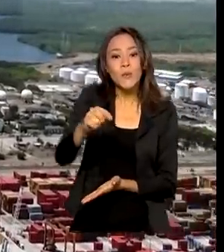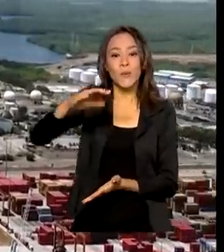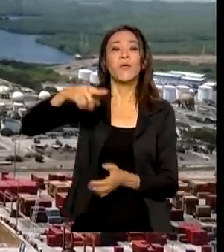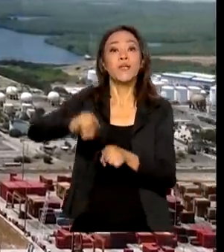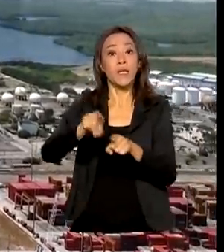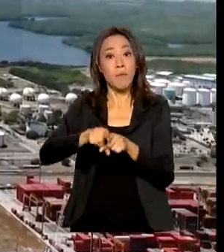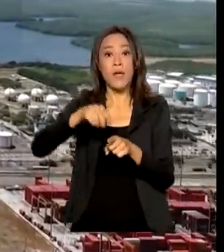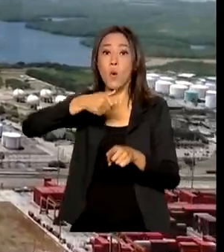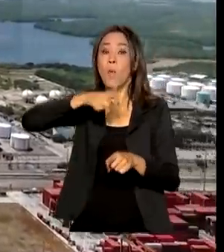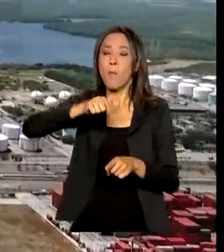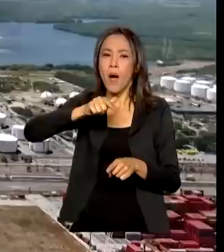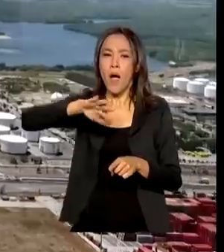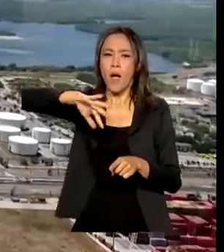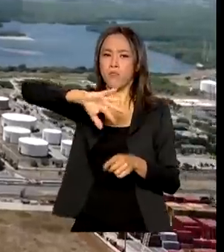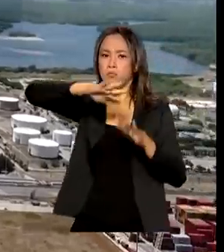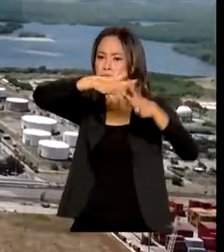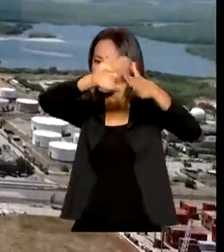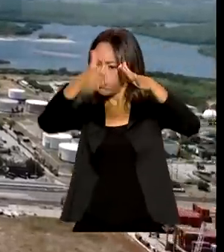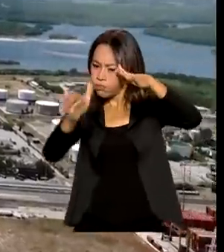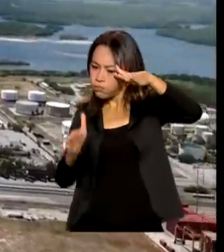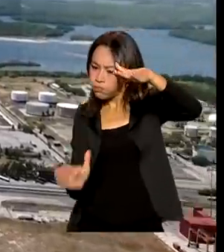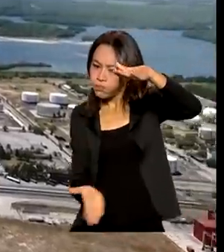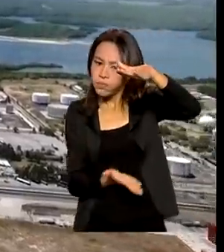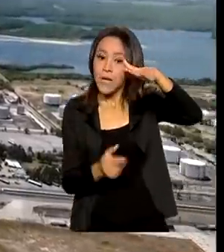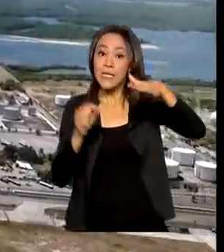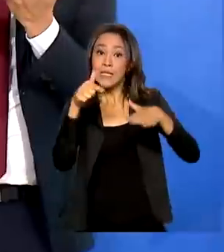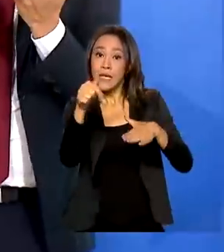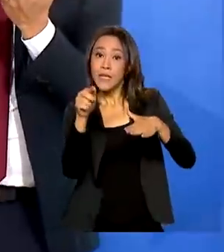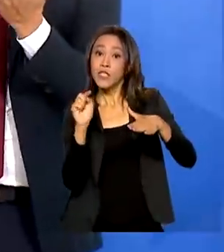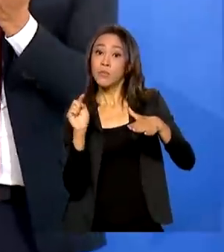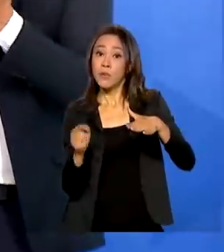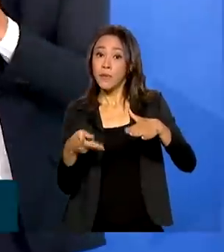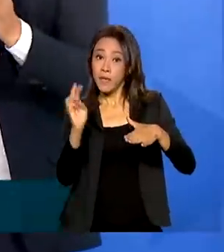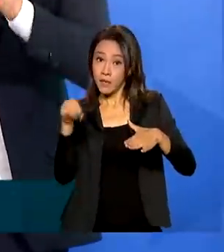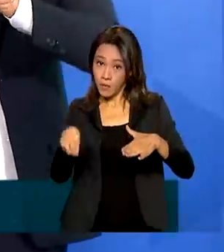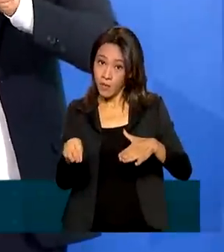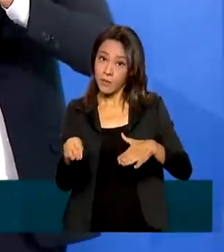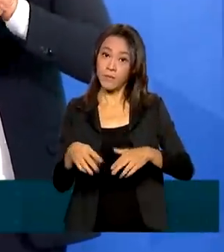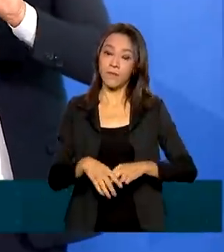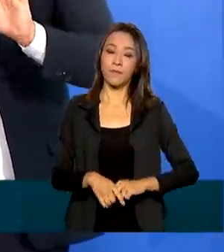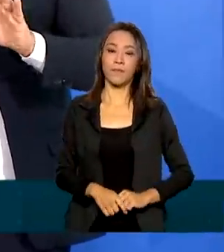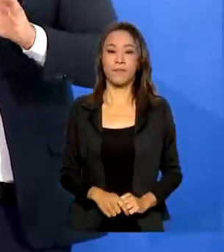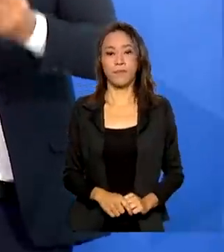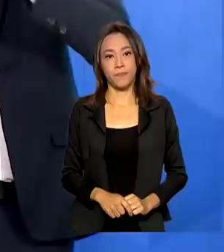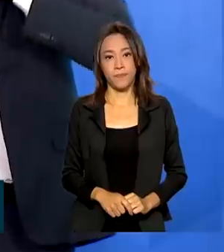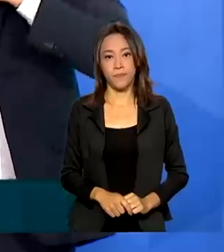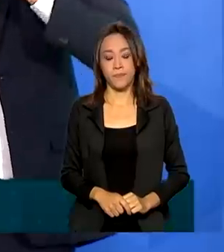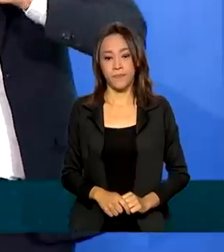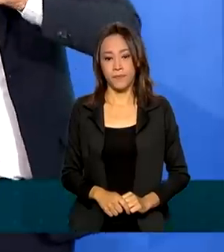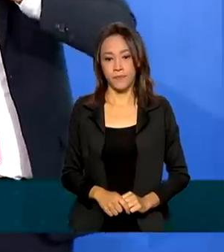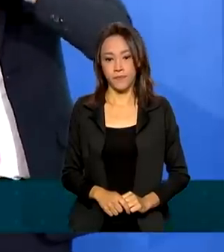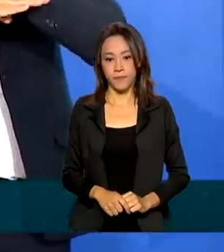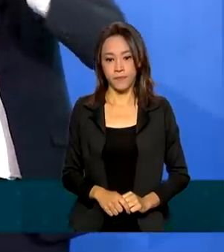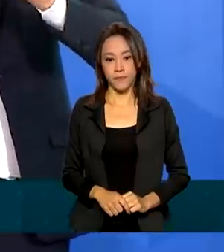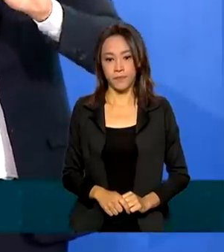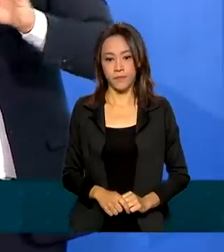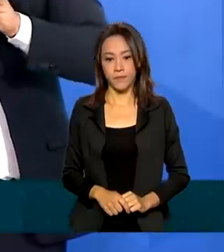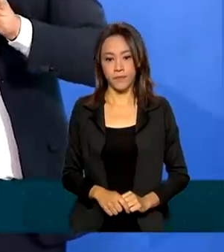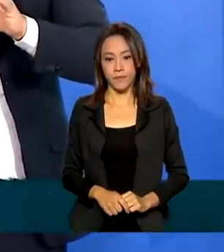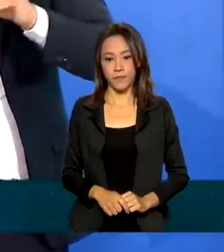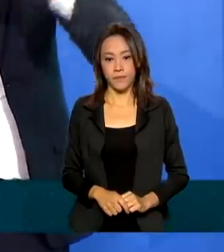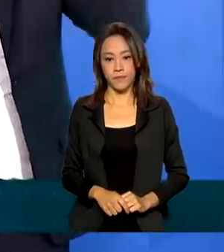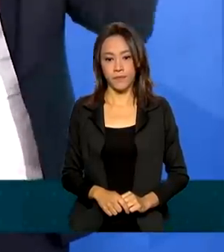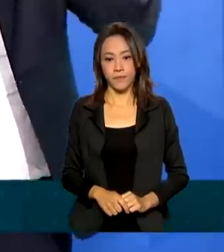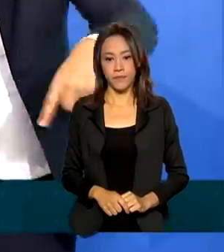marítima de cerca de 7.500 quilômetros. O Ministério da Justiça e Segurança Pública está combatendo fortemente o